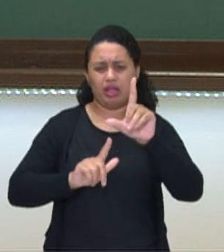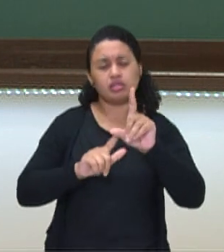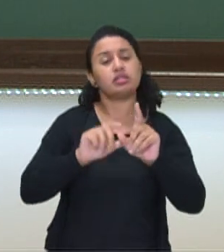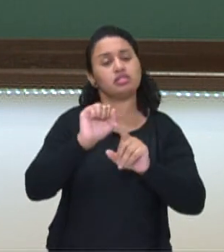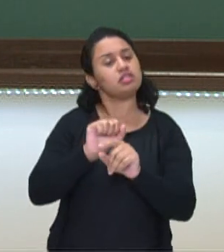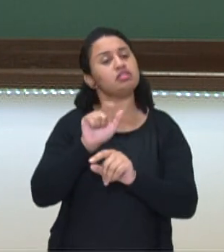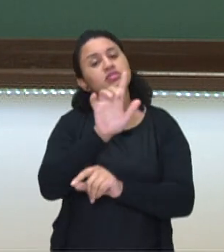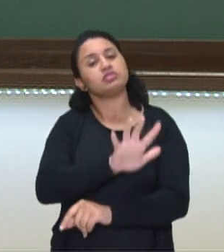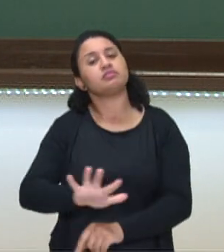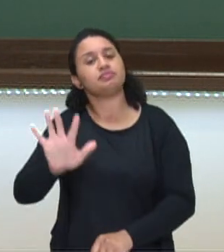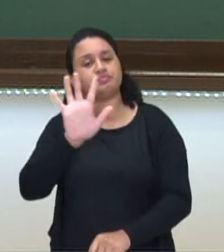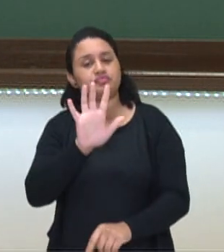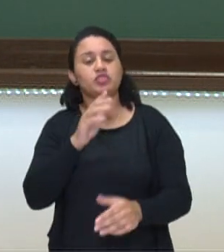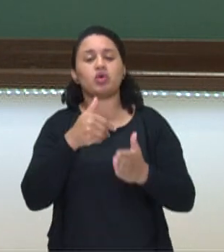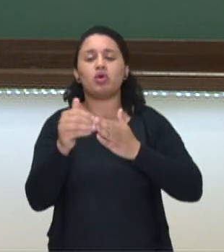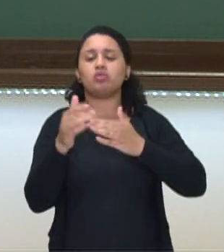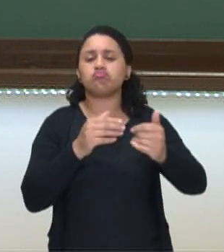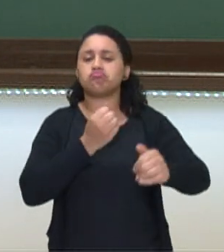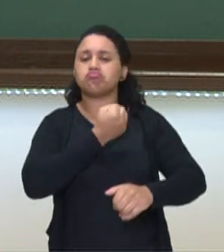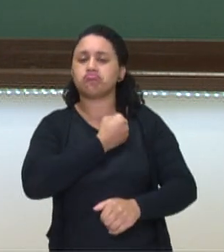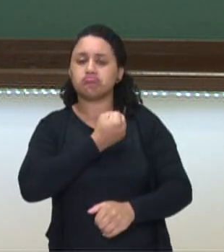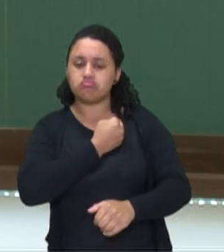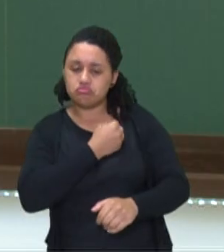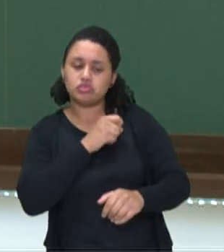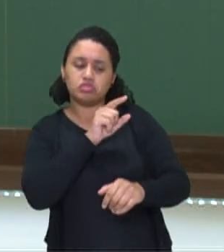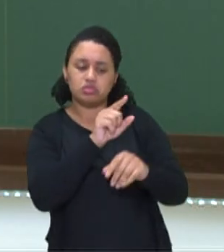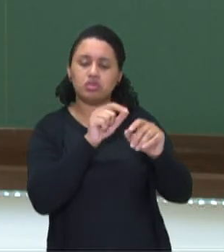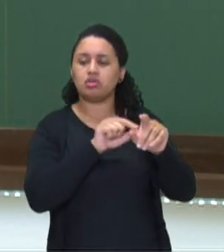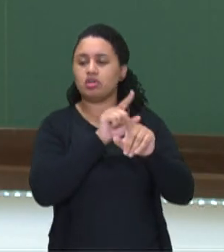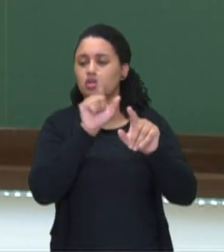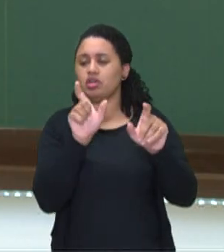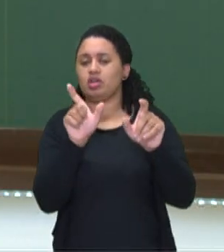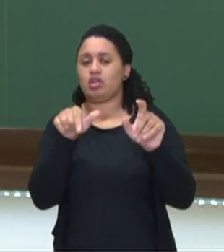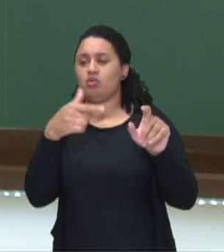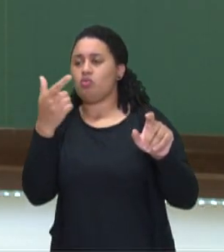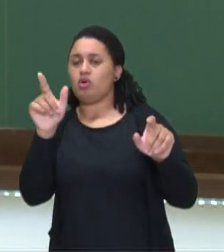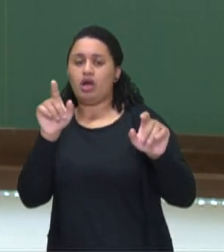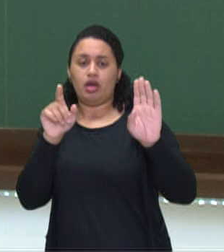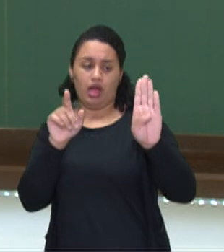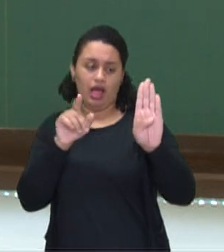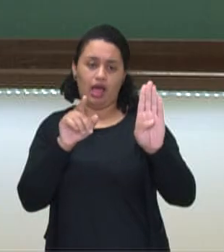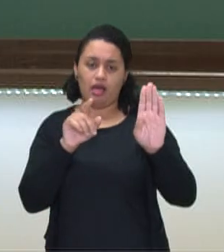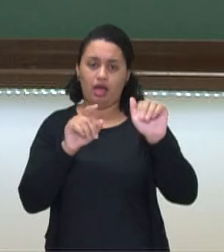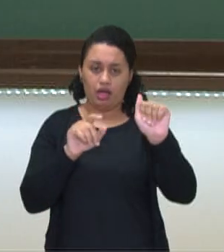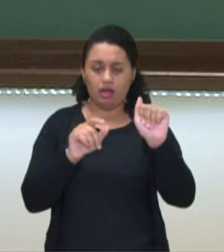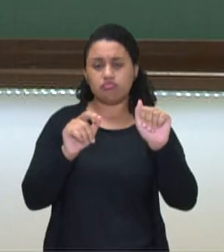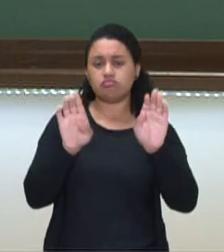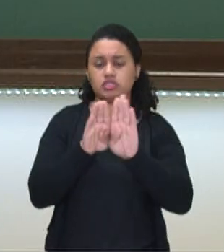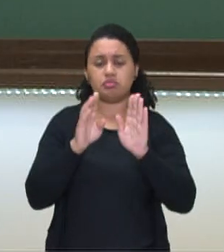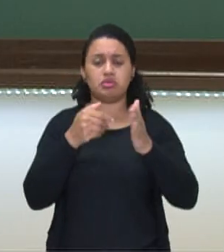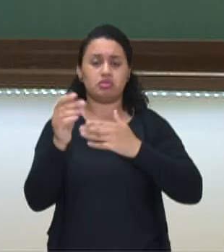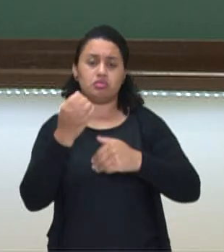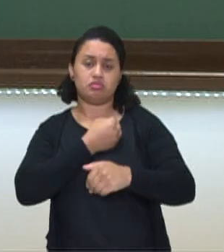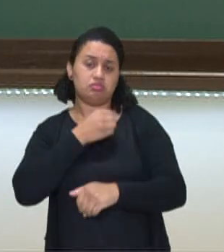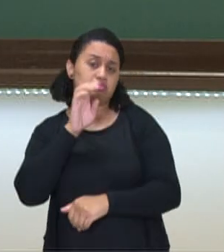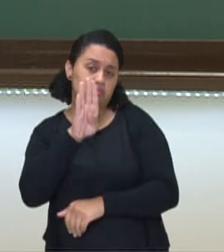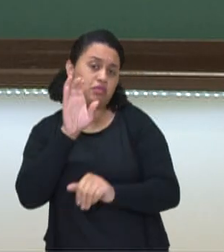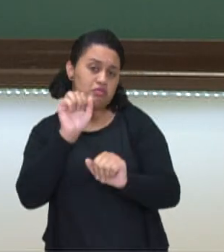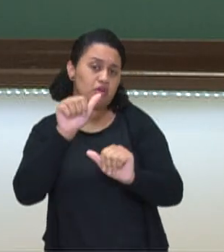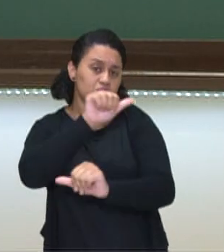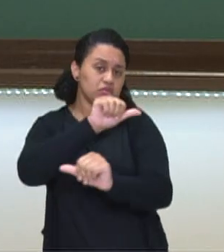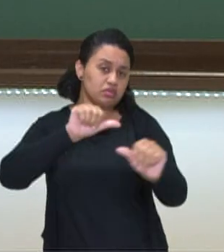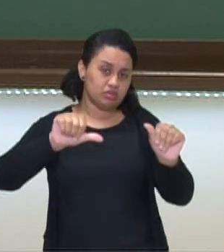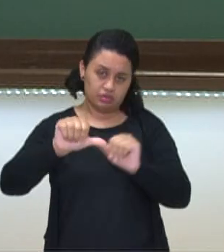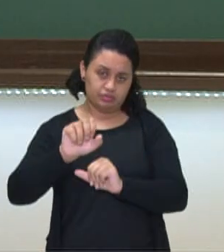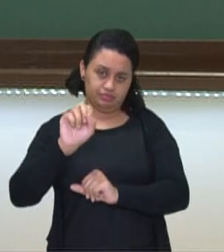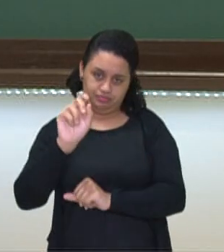e somar um depois o outro é o mesmo que eu somar o outro depois o um, certo? Isso é a propriedade comutativa, tudo bem?